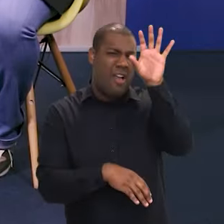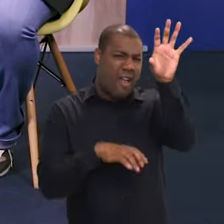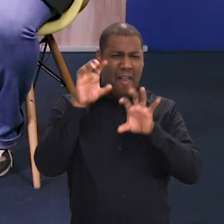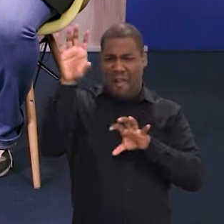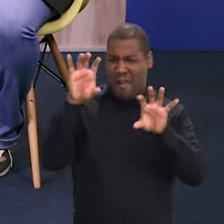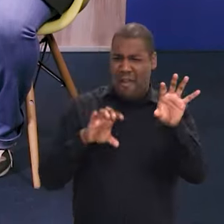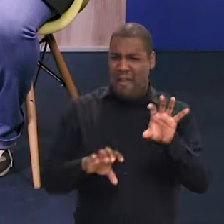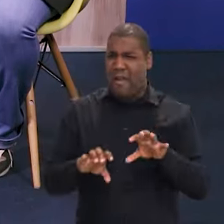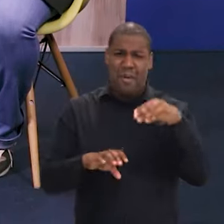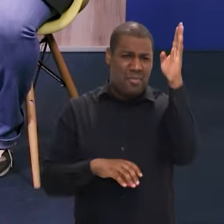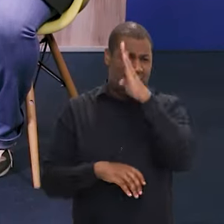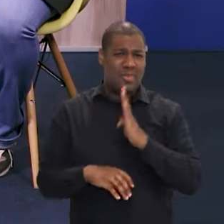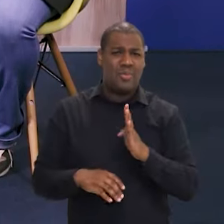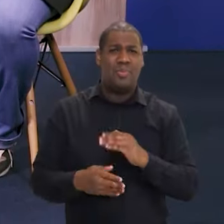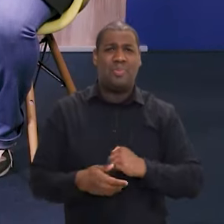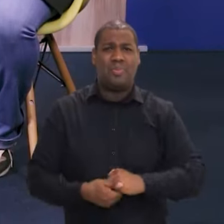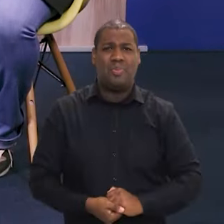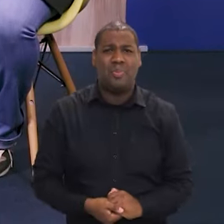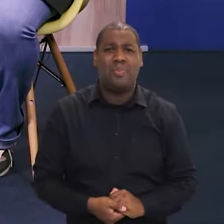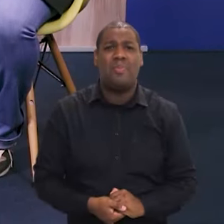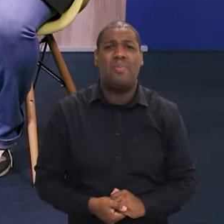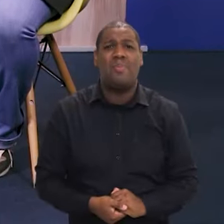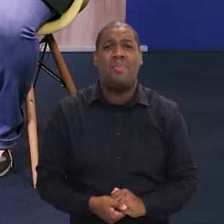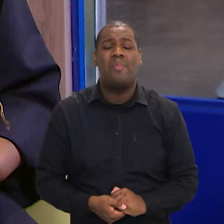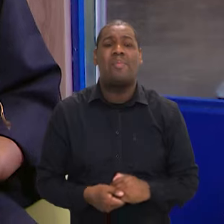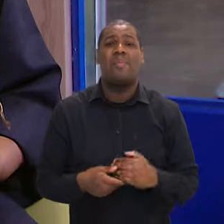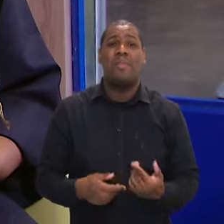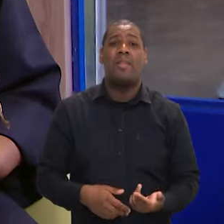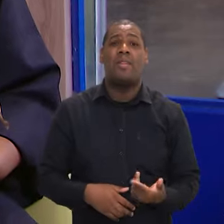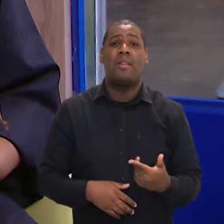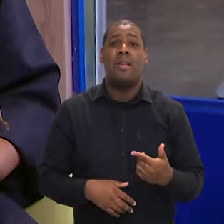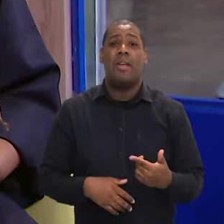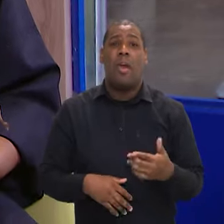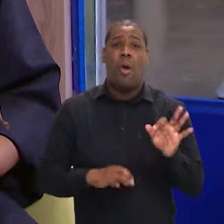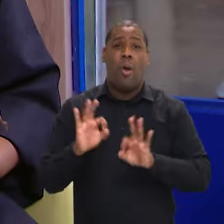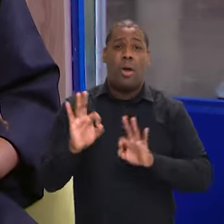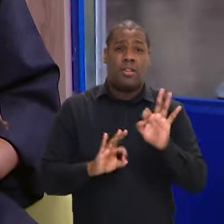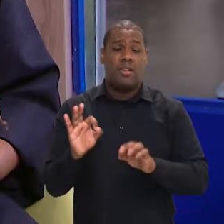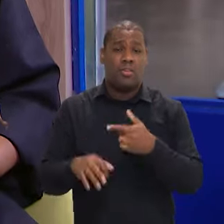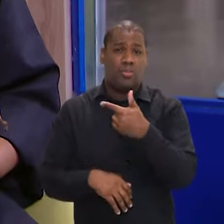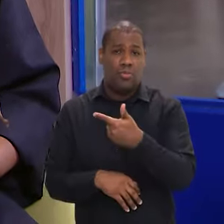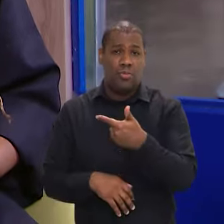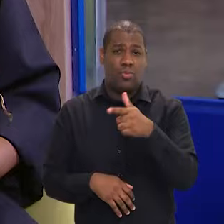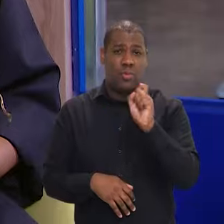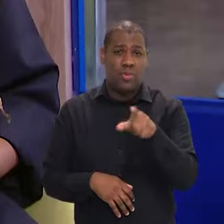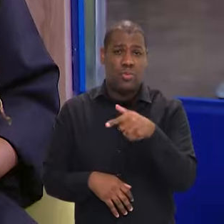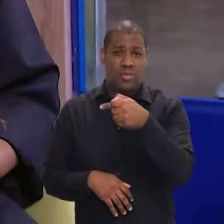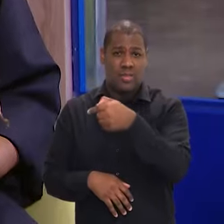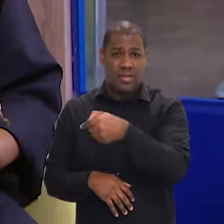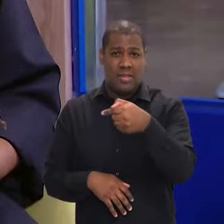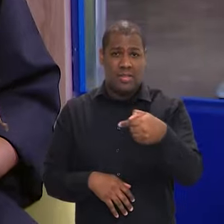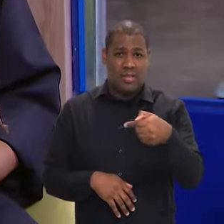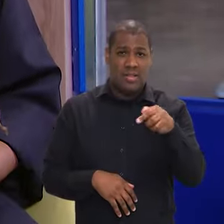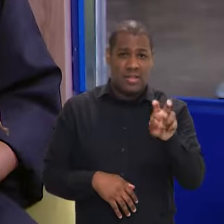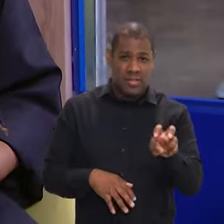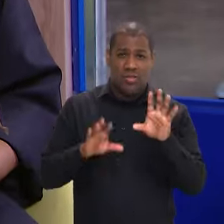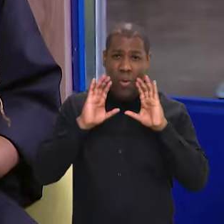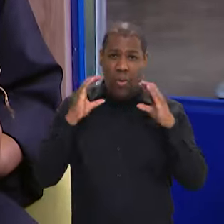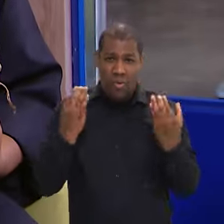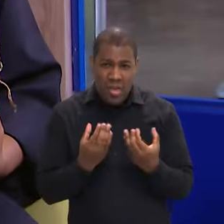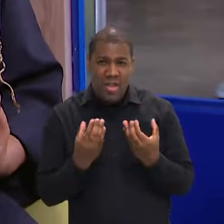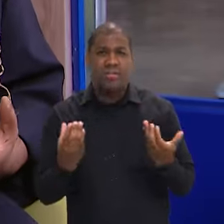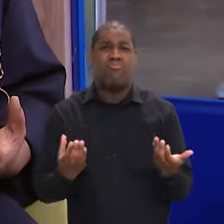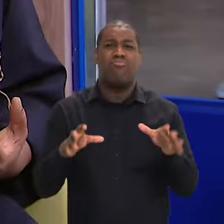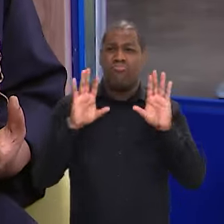todas as regiões do Brasil, foram realizadas 2.775 conferências,